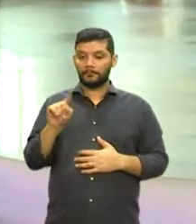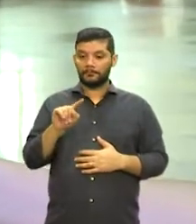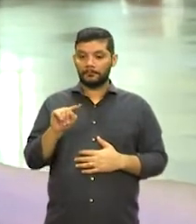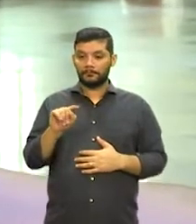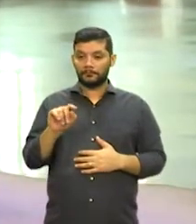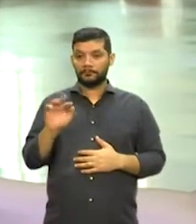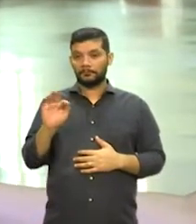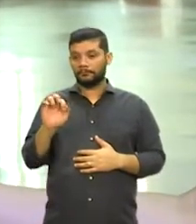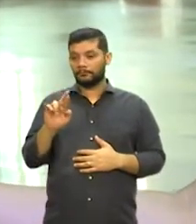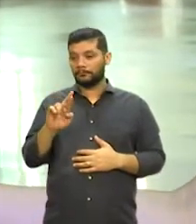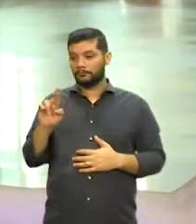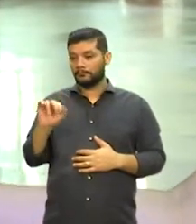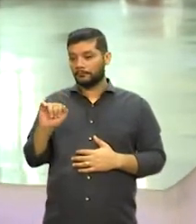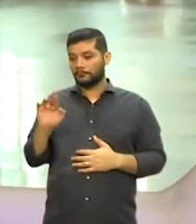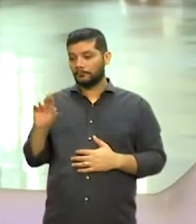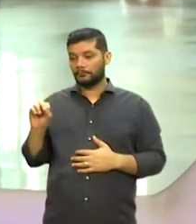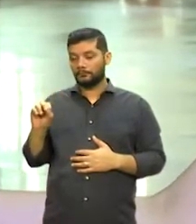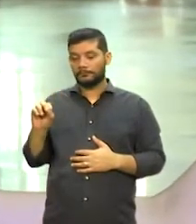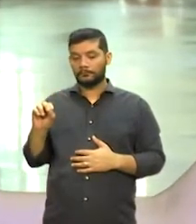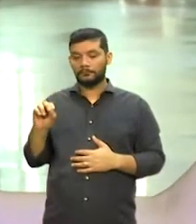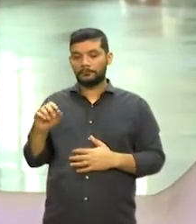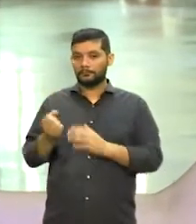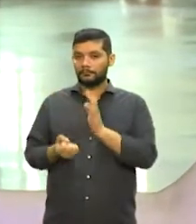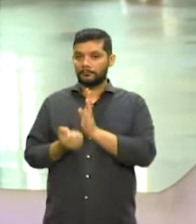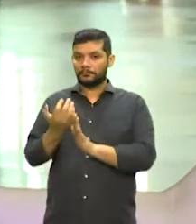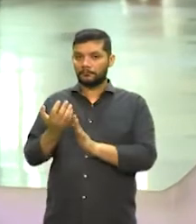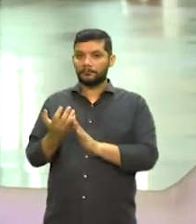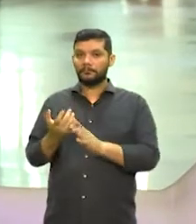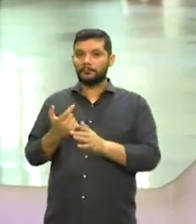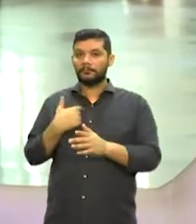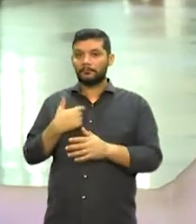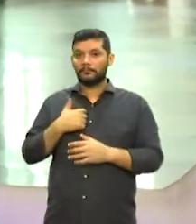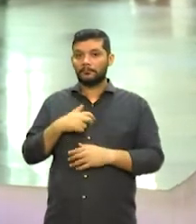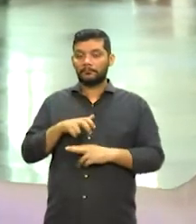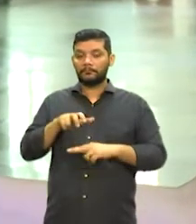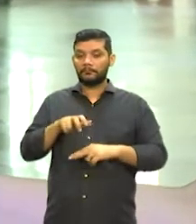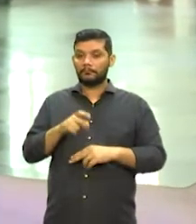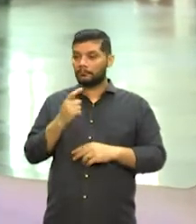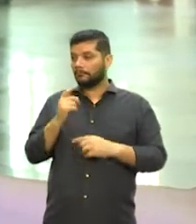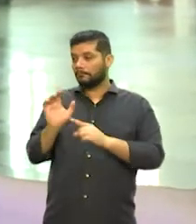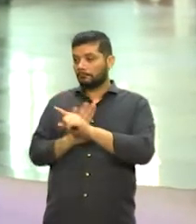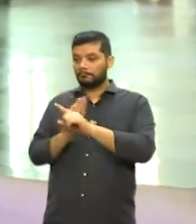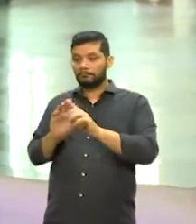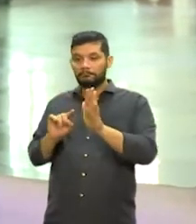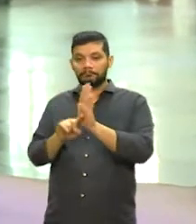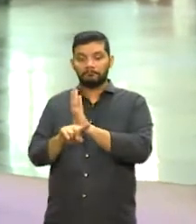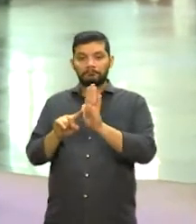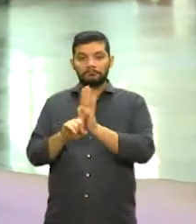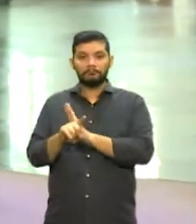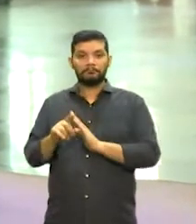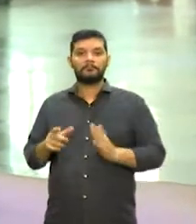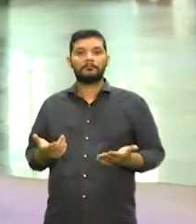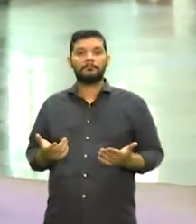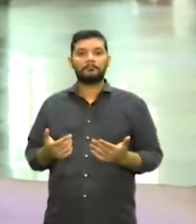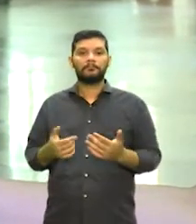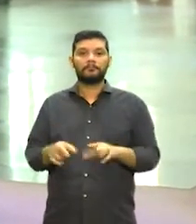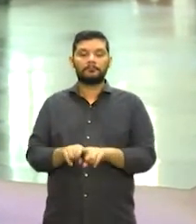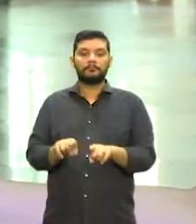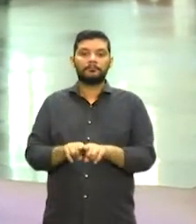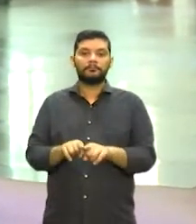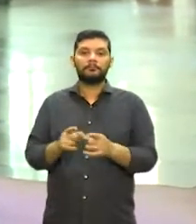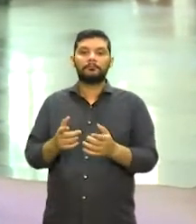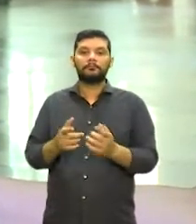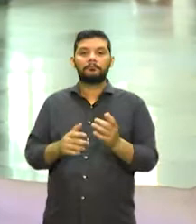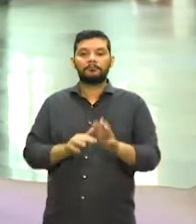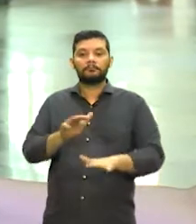é produtor aqui no Estado do Ceará. Eu vou ser o mediador dessa mesa e temos também os primeiros passos na carreira de um